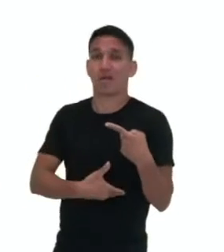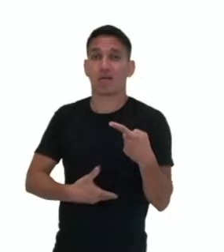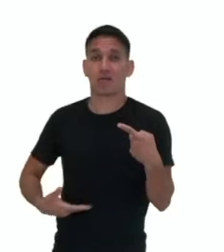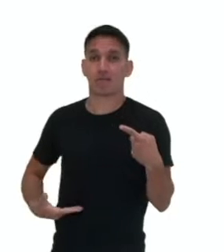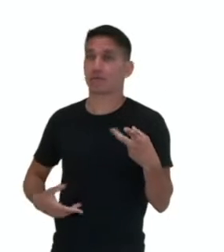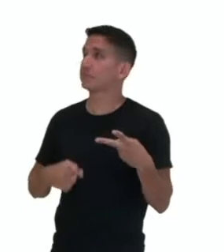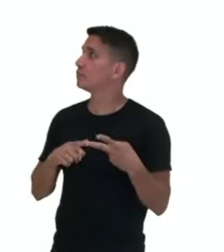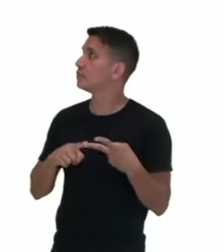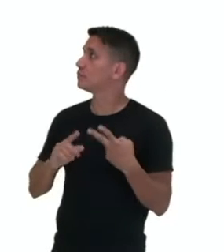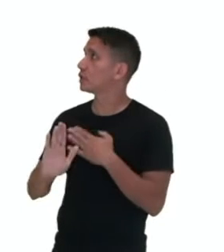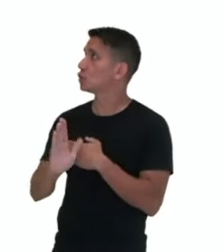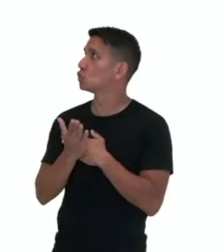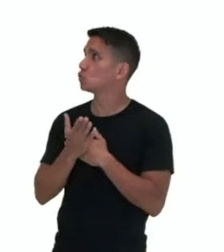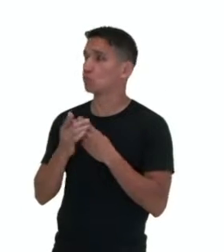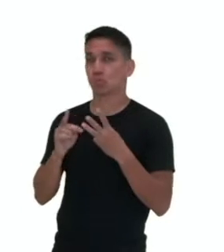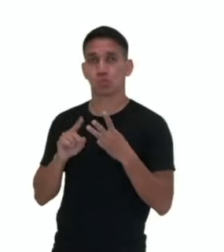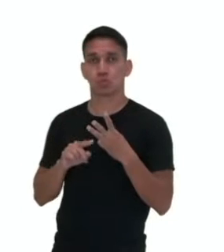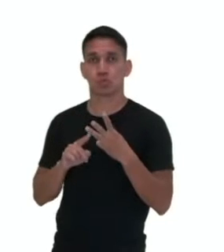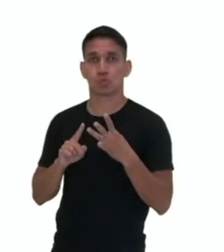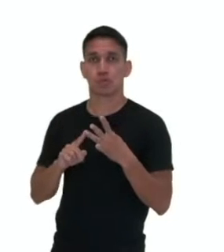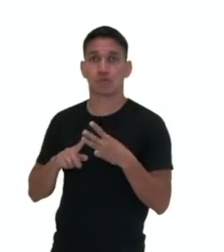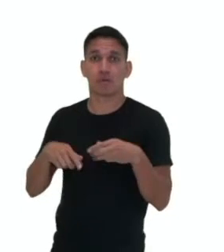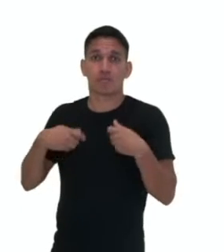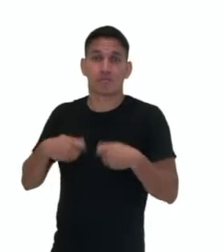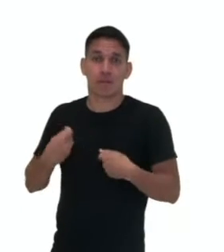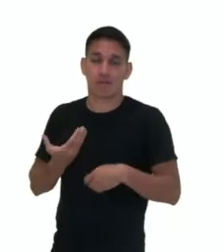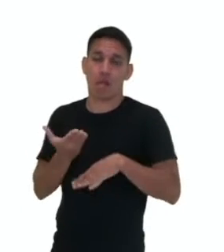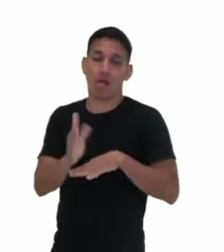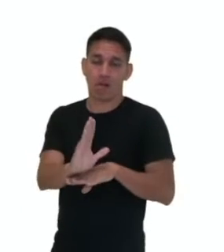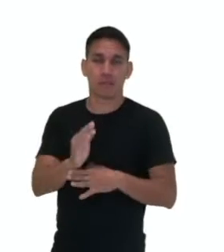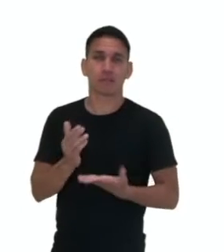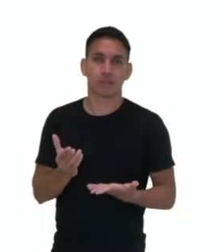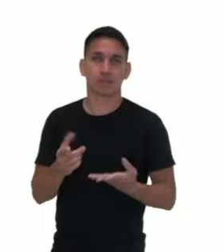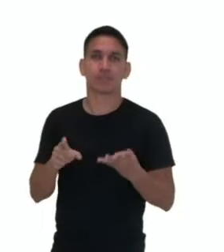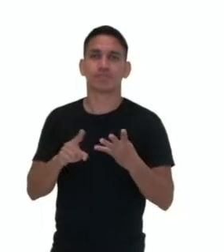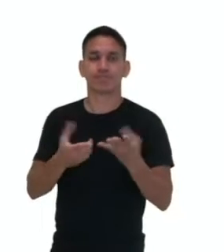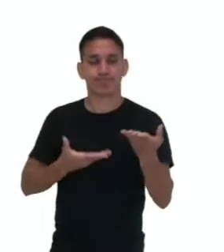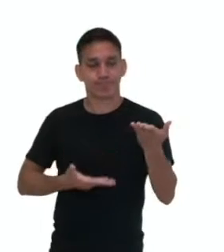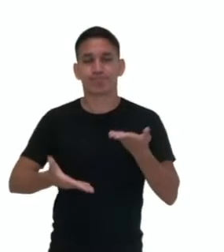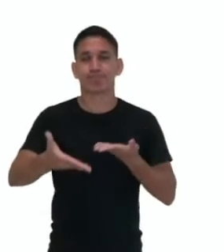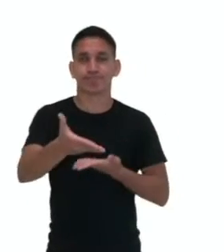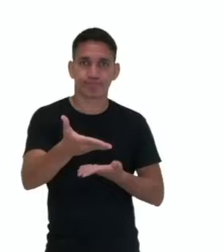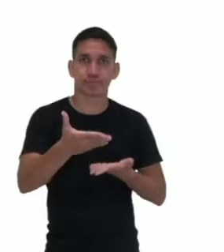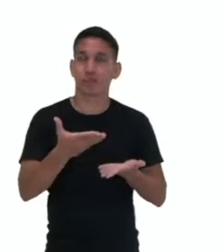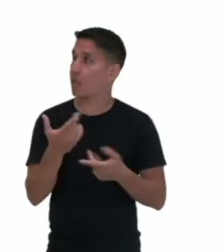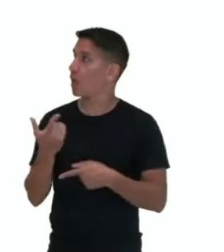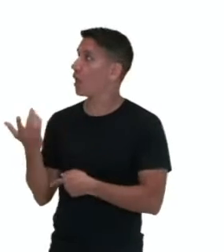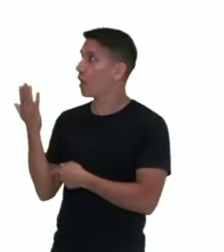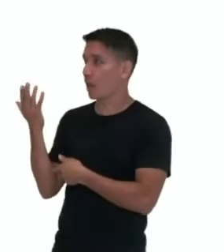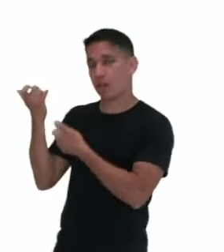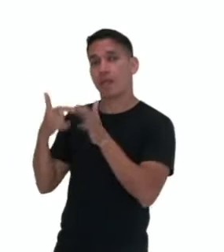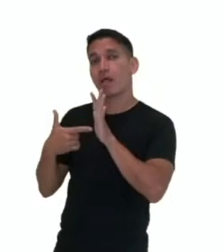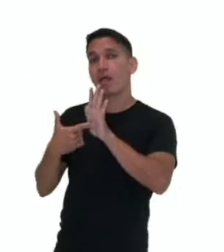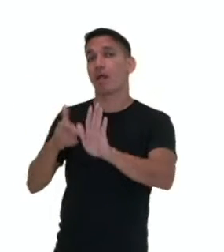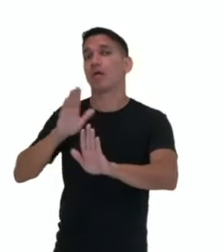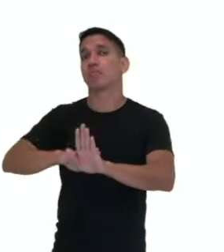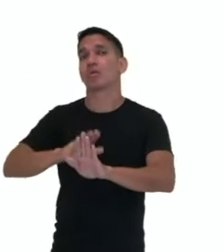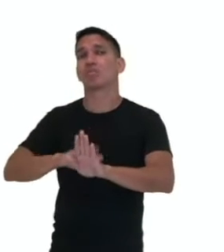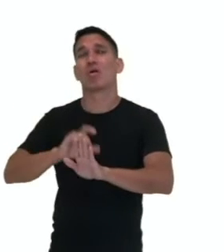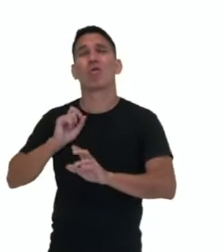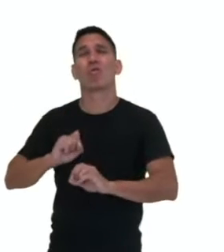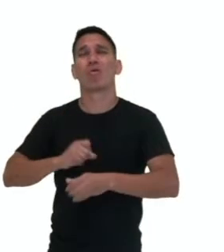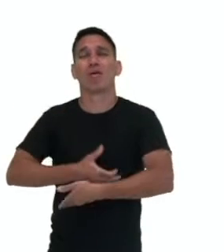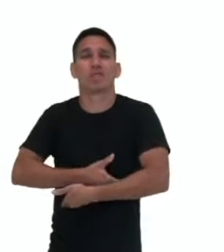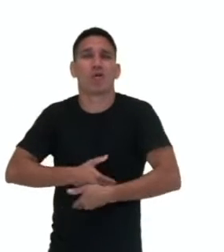ajuda, a necessidade de ajudar, compartilhar. Então da ideia de fome,